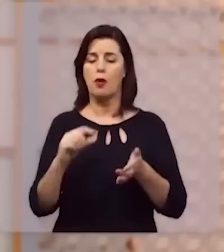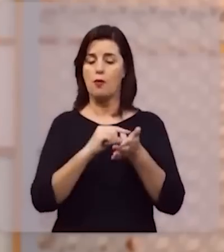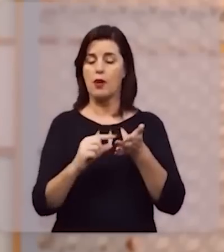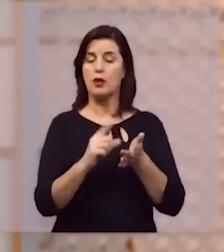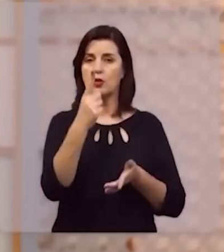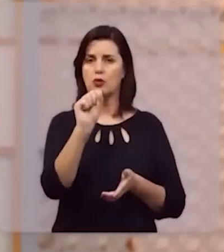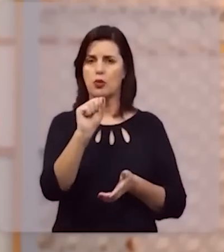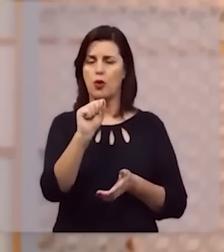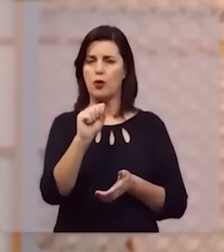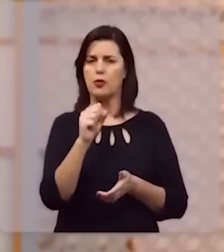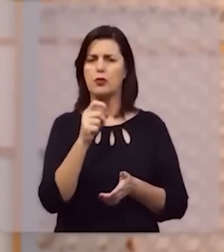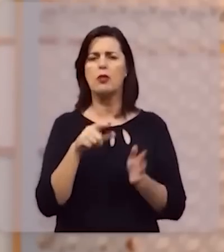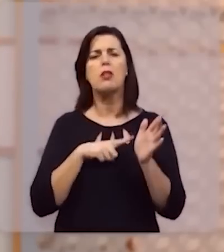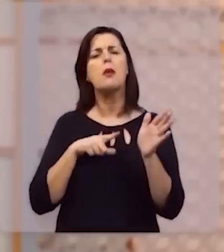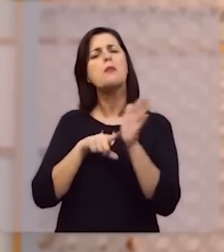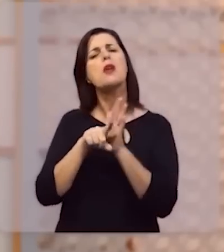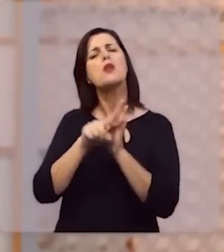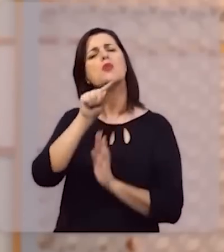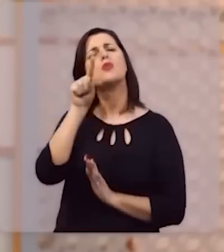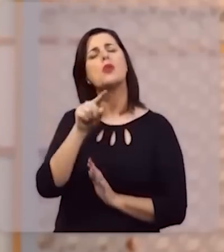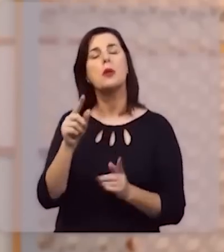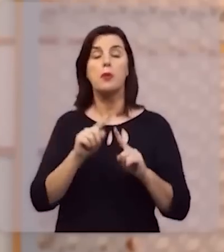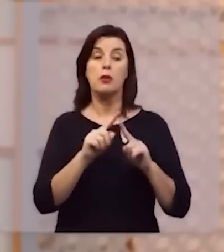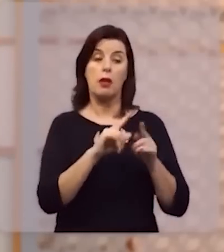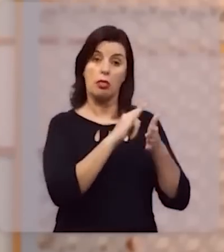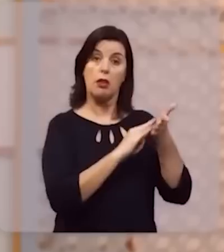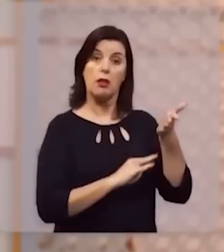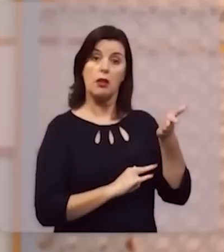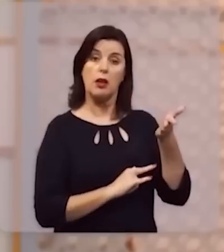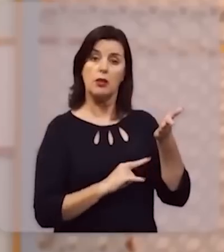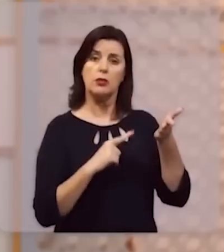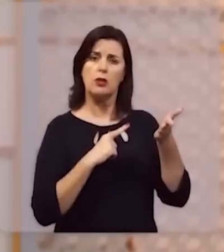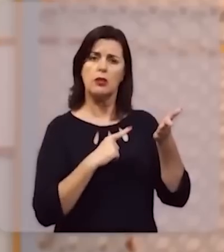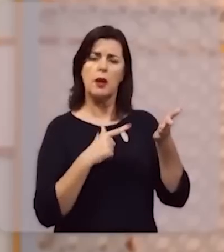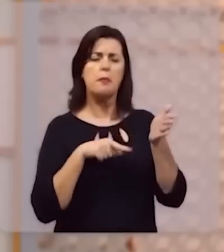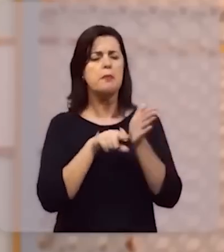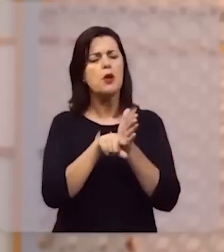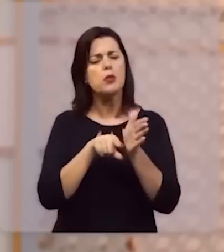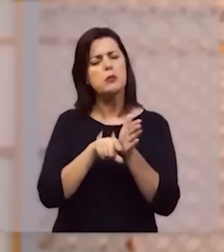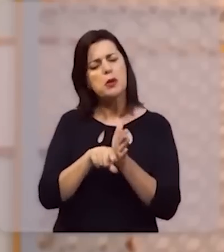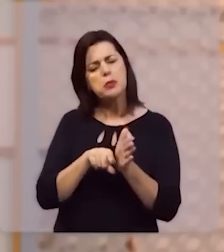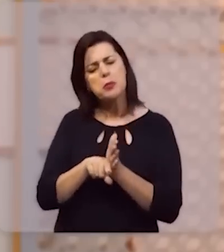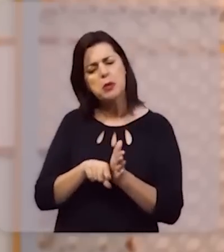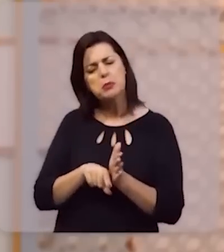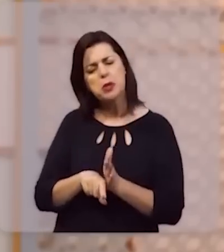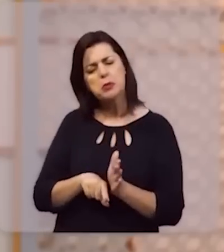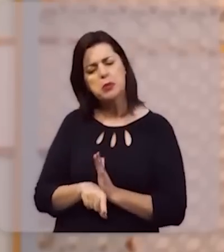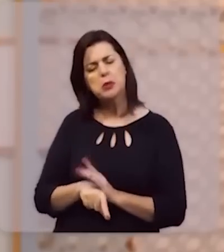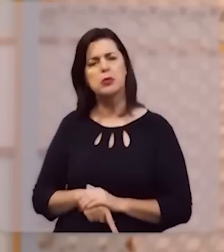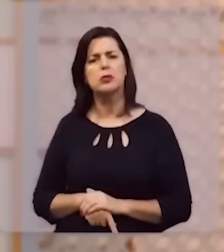versículo 18, há uma pergunta retórica, porque todo esse texto está regido por perguntas retóricas.